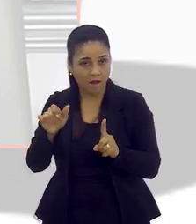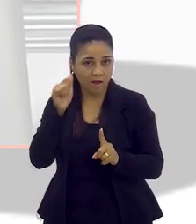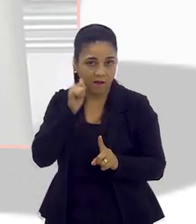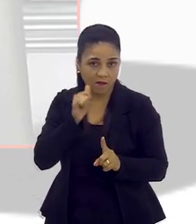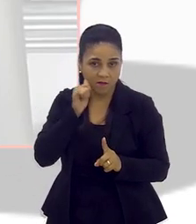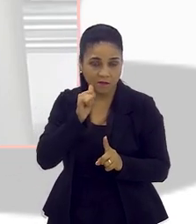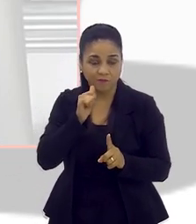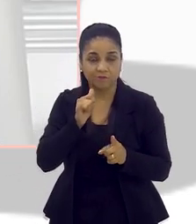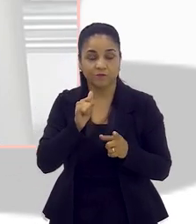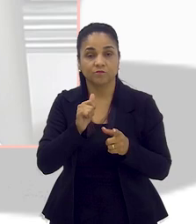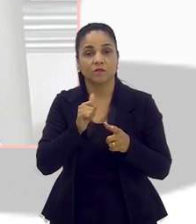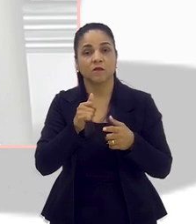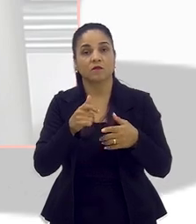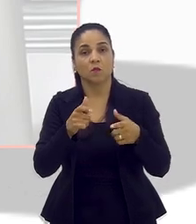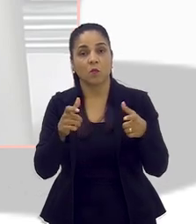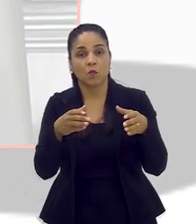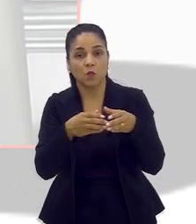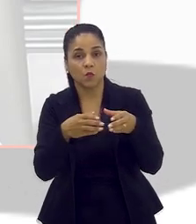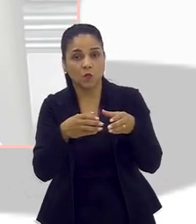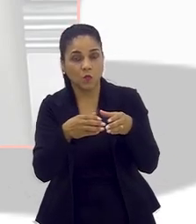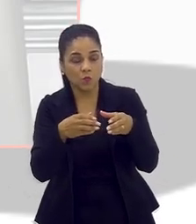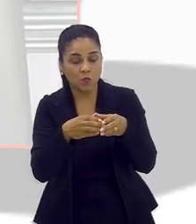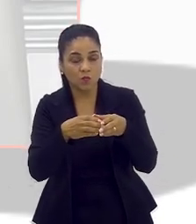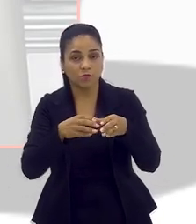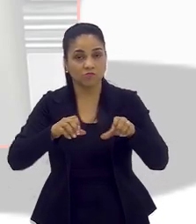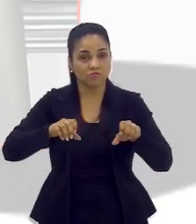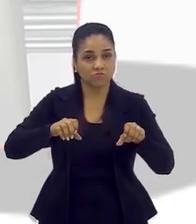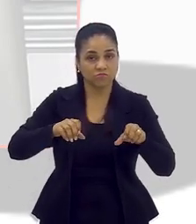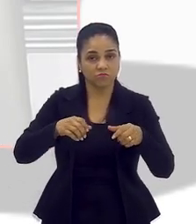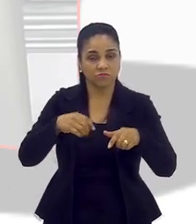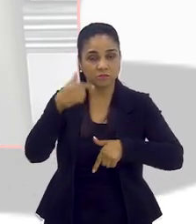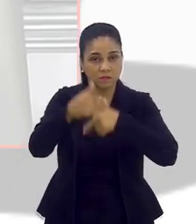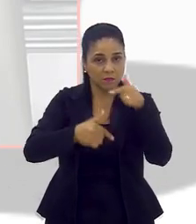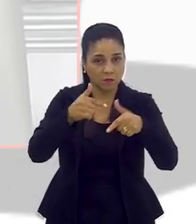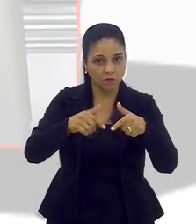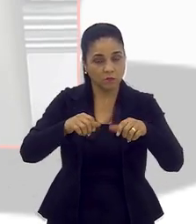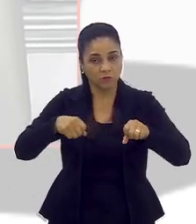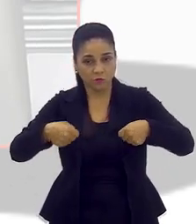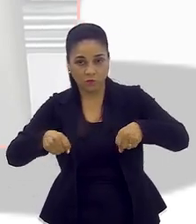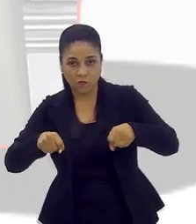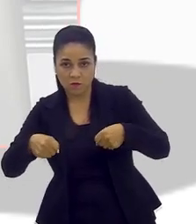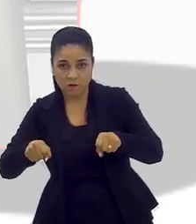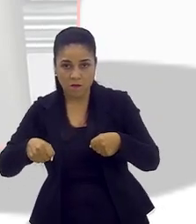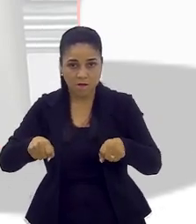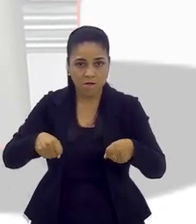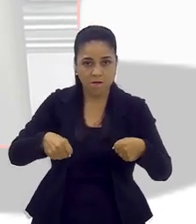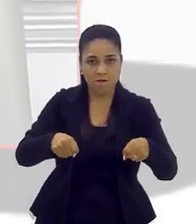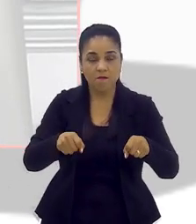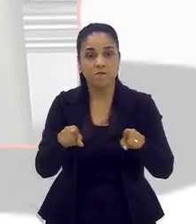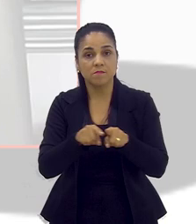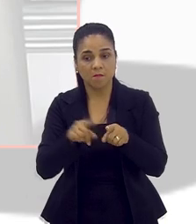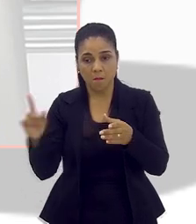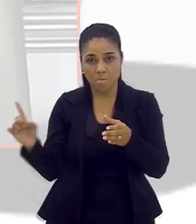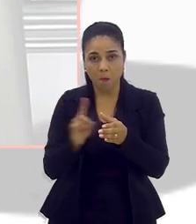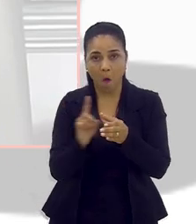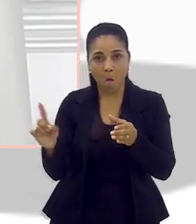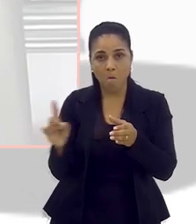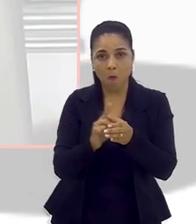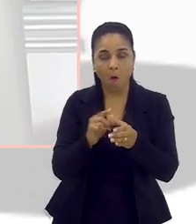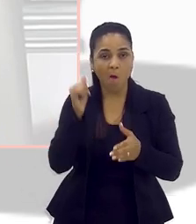cresceu muito e o desemprego está aí, muitas mulheres entraram também. A princípio era uma coisa